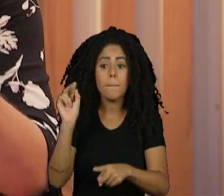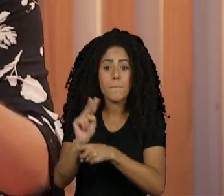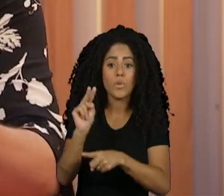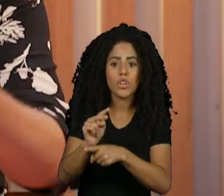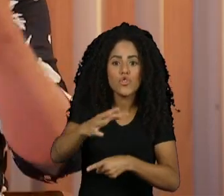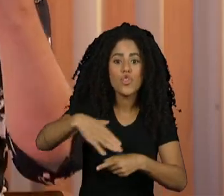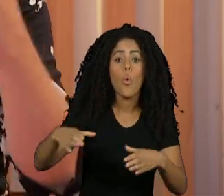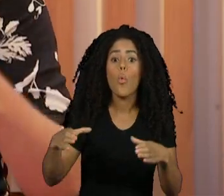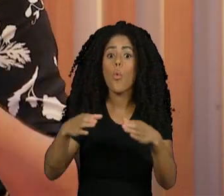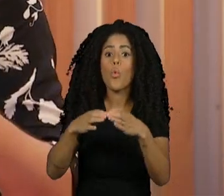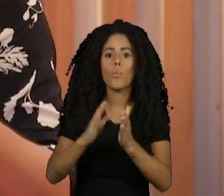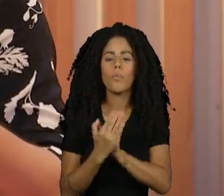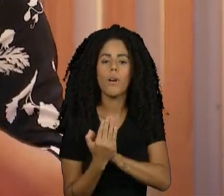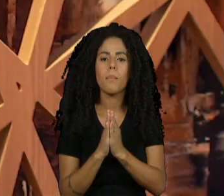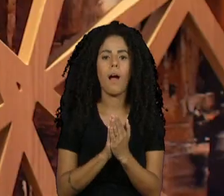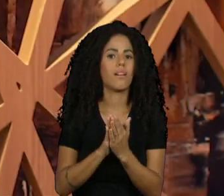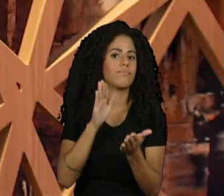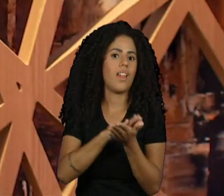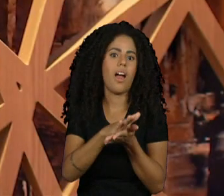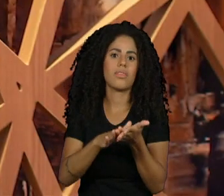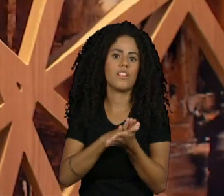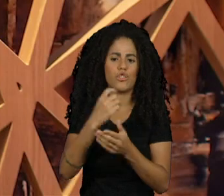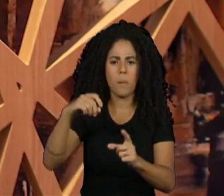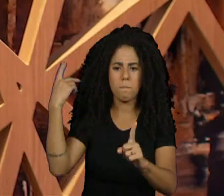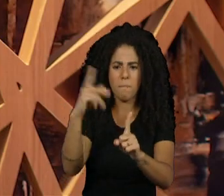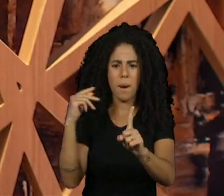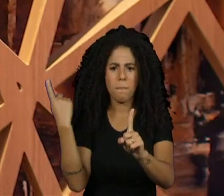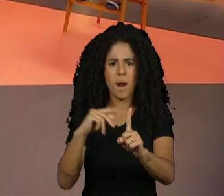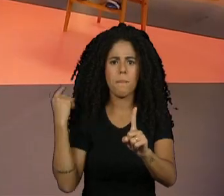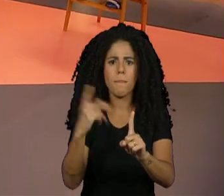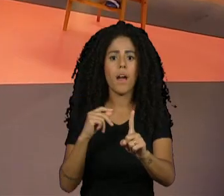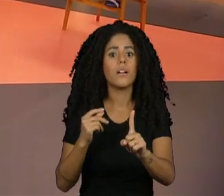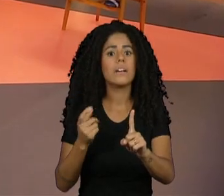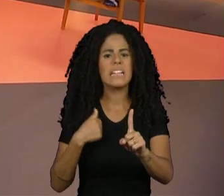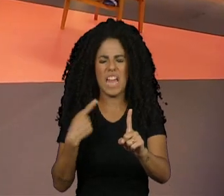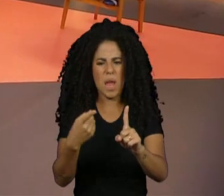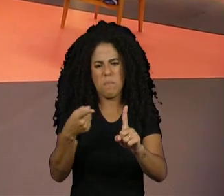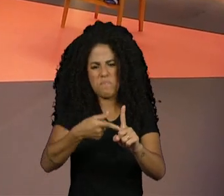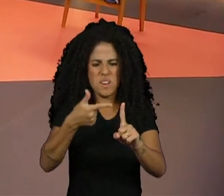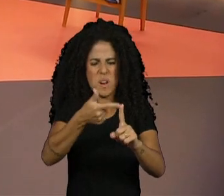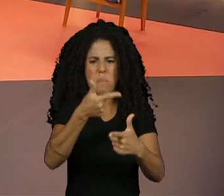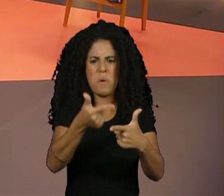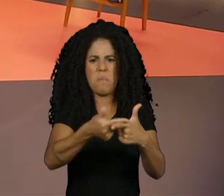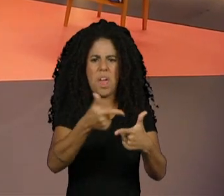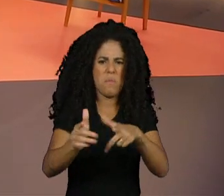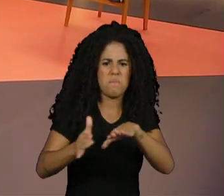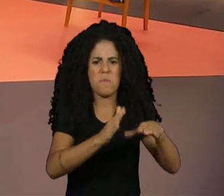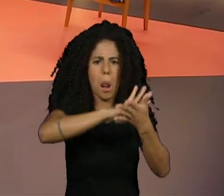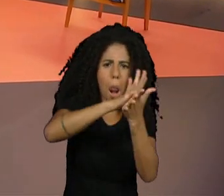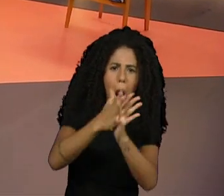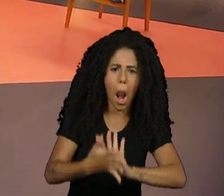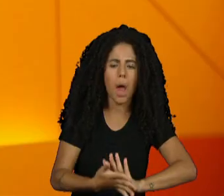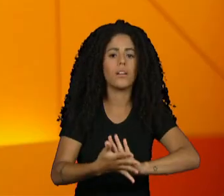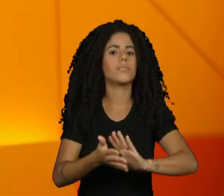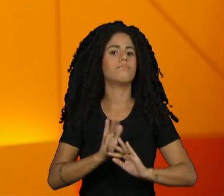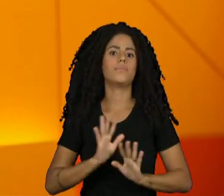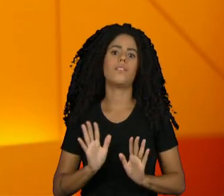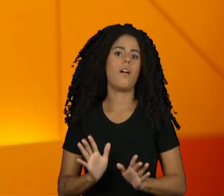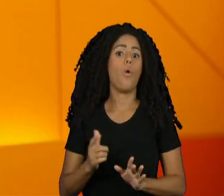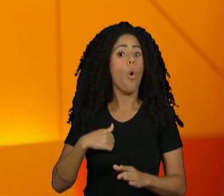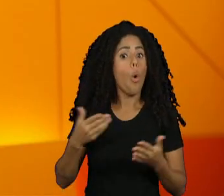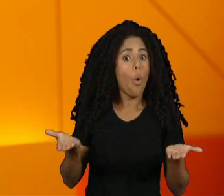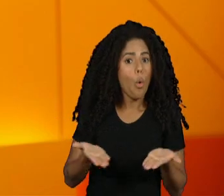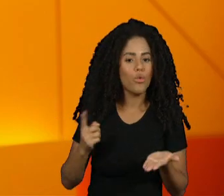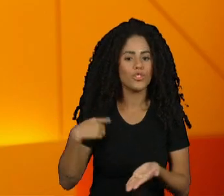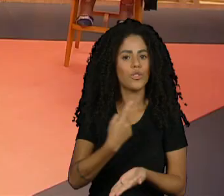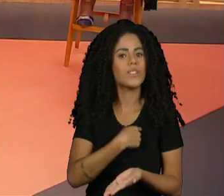identificava as travestis apenas como um problema a ser resolvido. E a solução disso é sumir com essas pessoas. E se hoje a